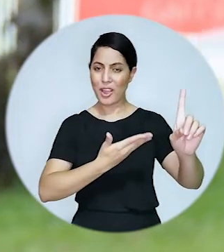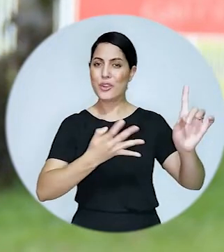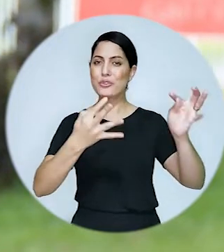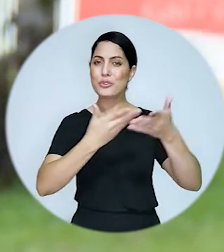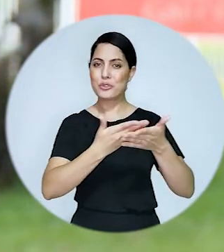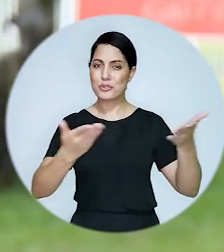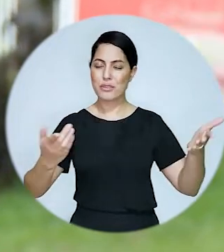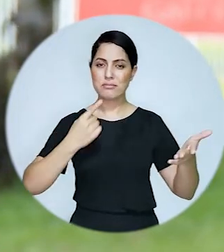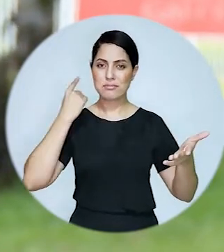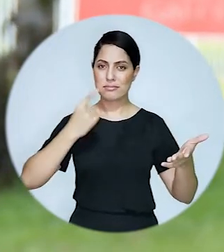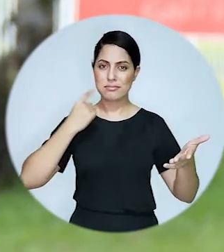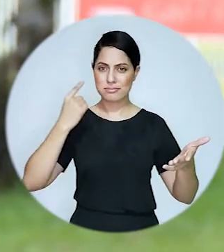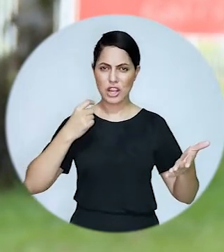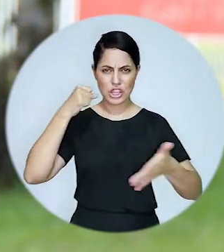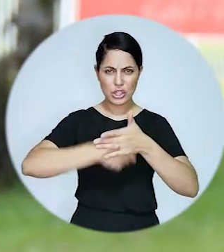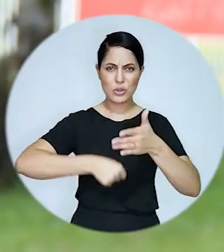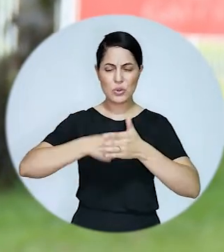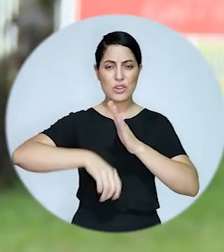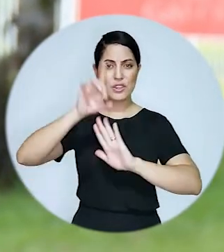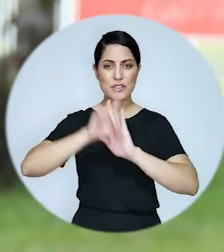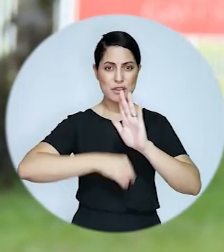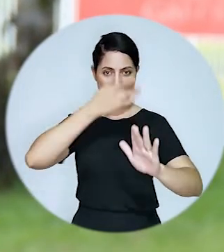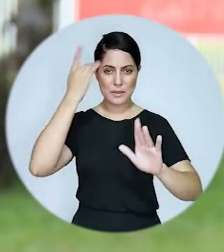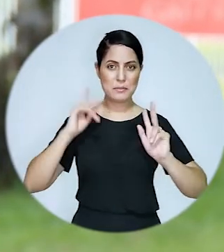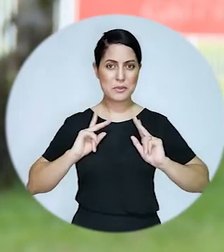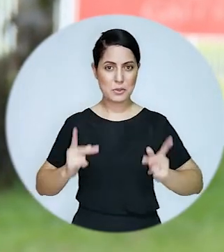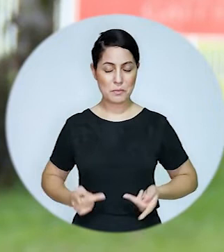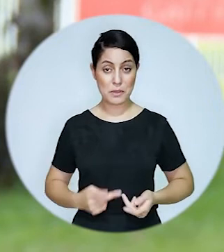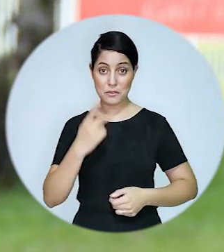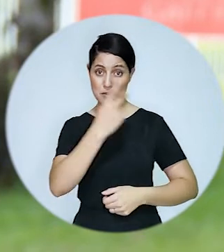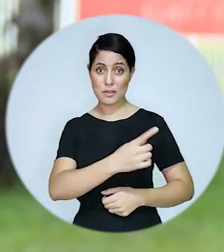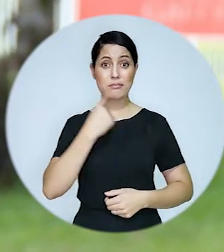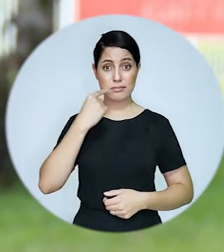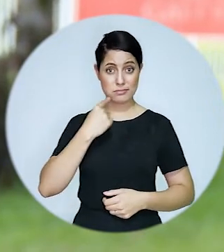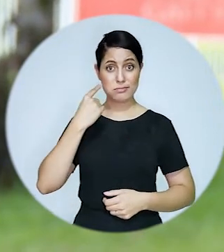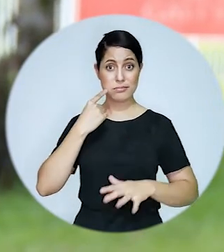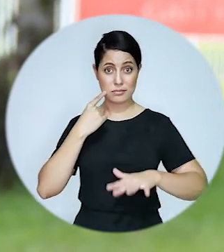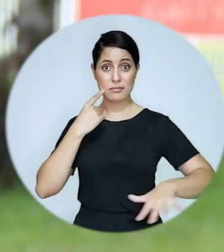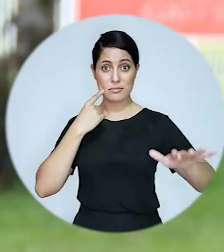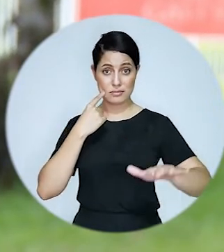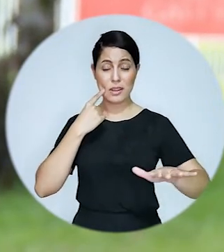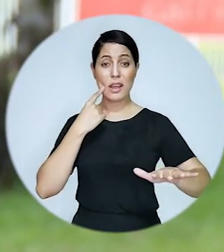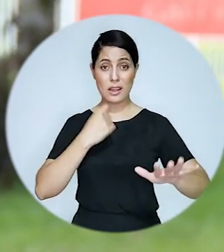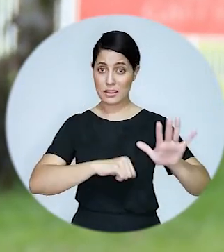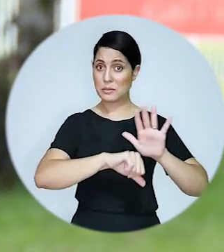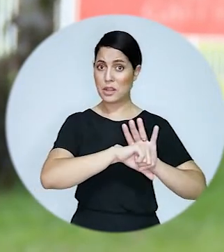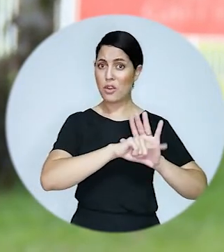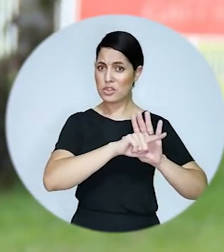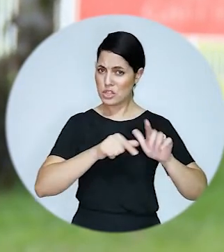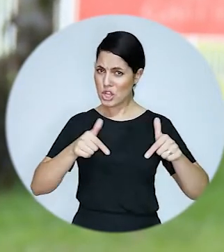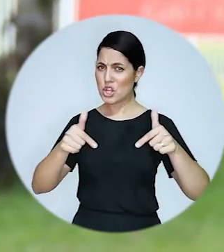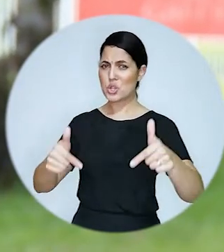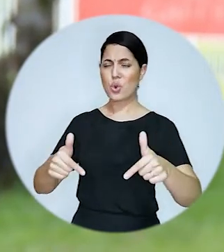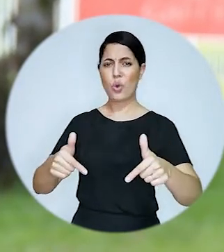todos aqueles que bravamente lutam pelos direitos da pessoa humana e que como bons e combativos defensores não buscam a